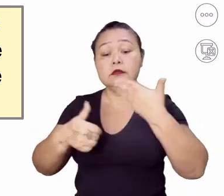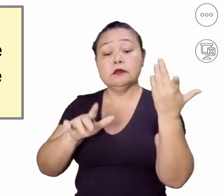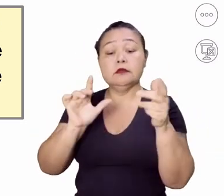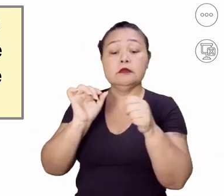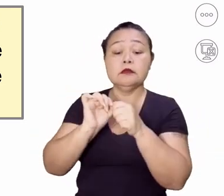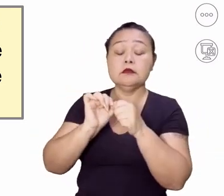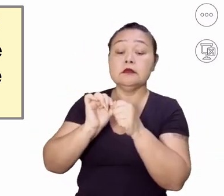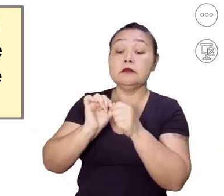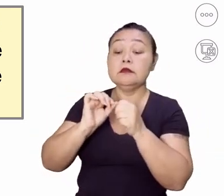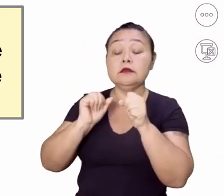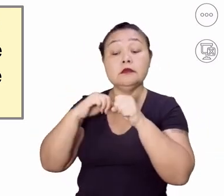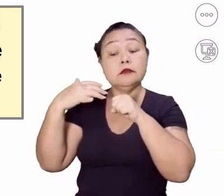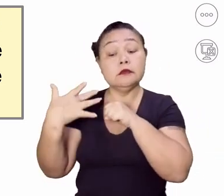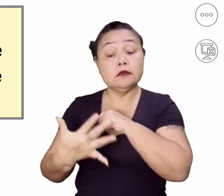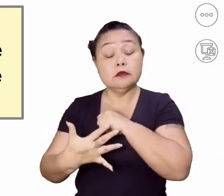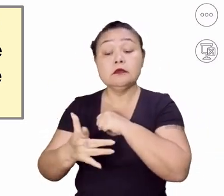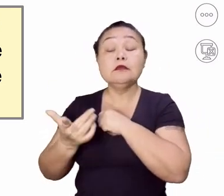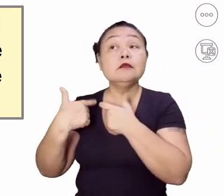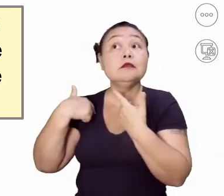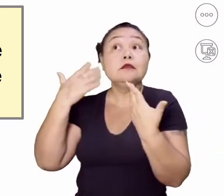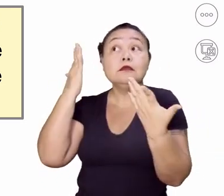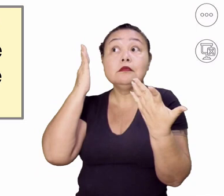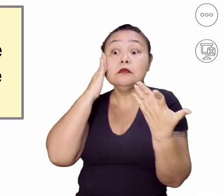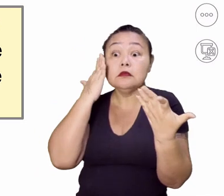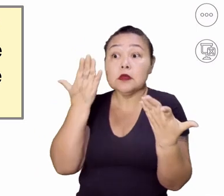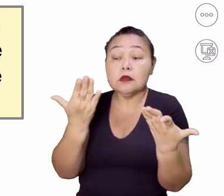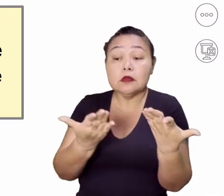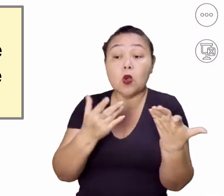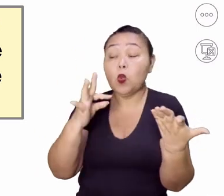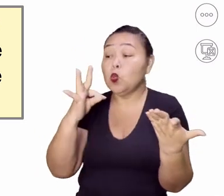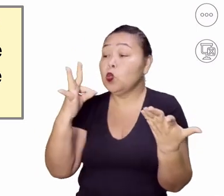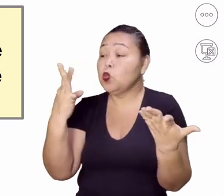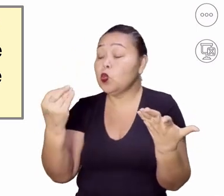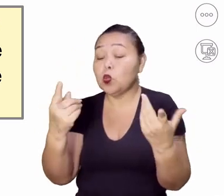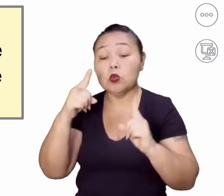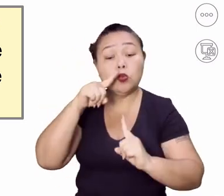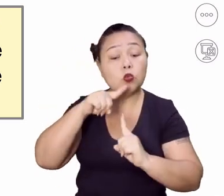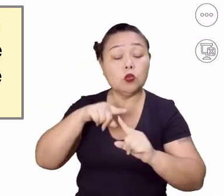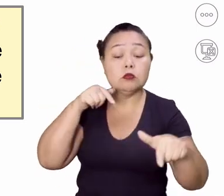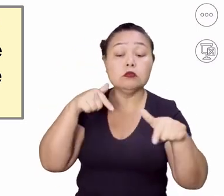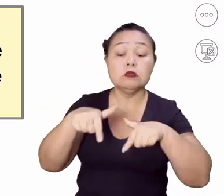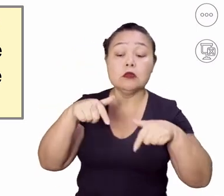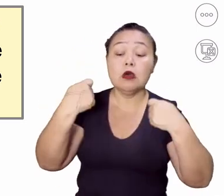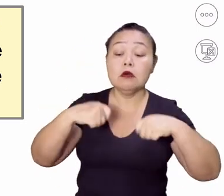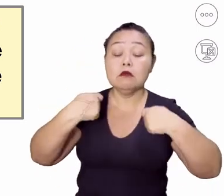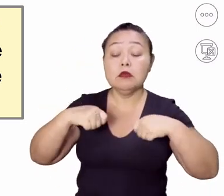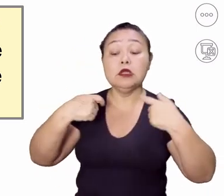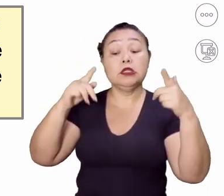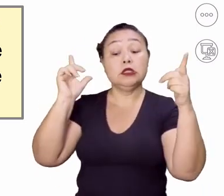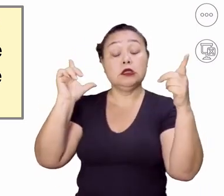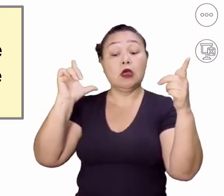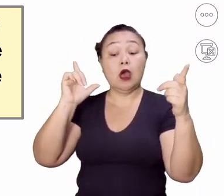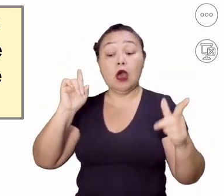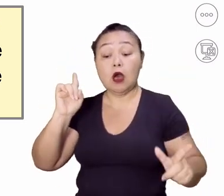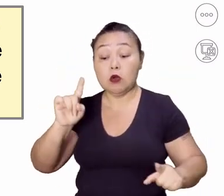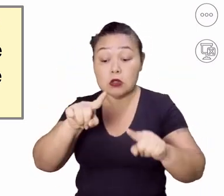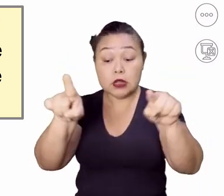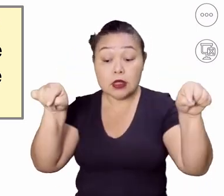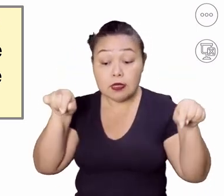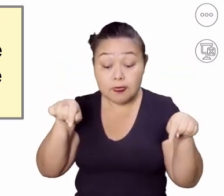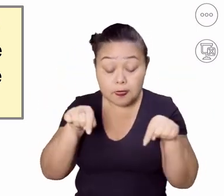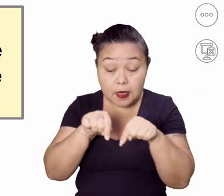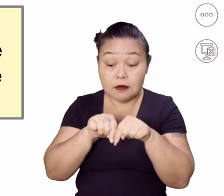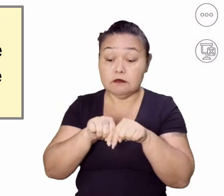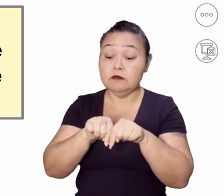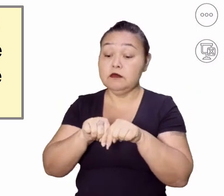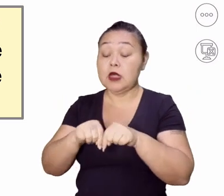Com a pandemia, a gente descobriu que não, nem todos os tipos de trabalho a gente precisa realizar no escritório,